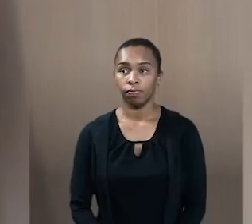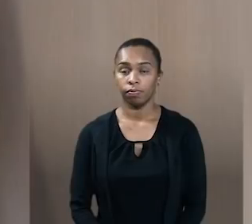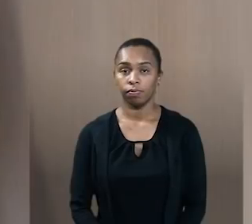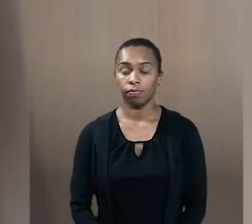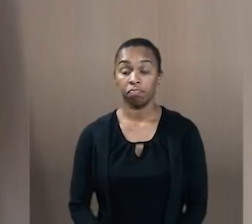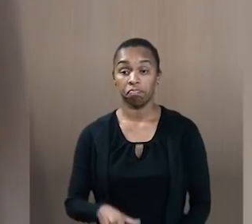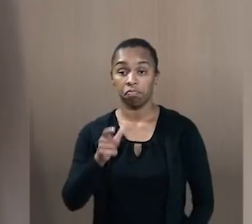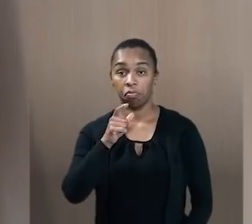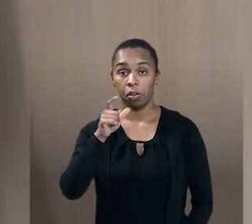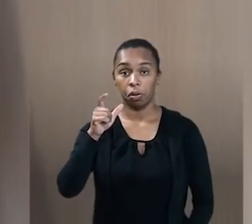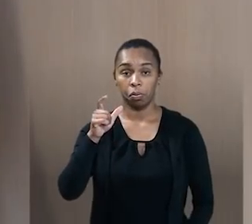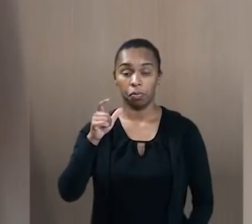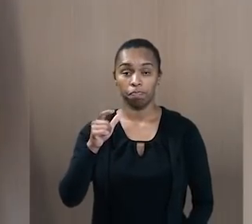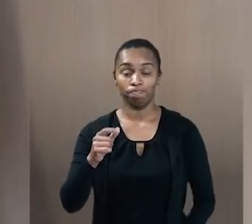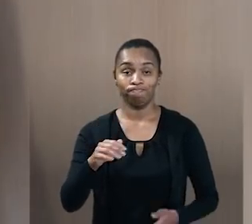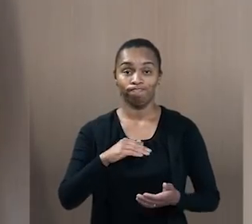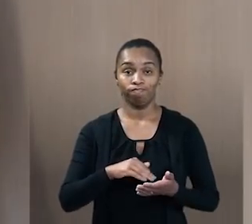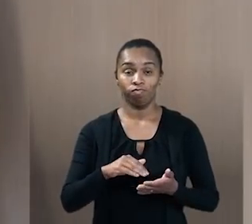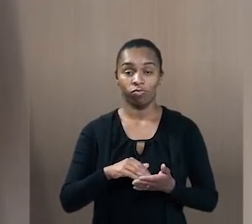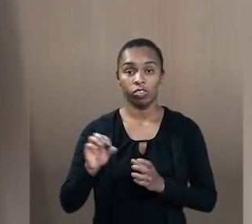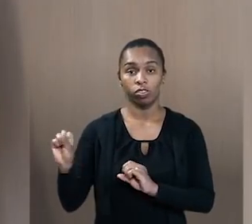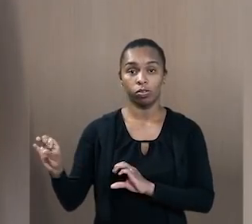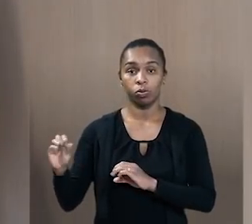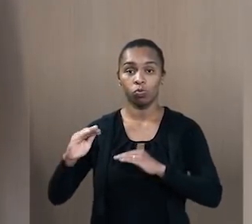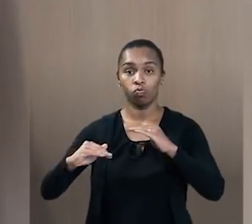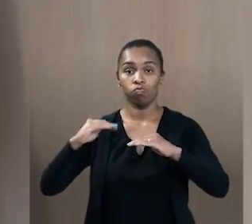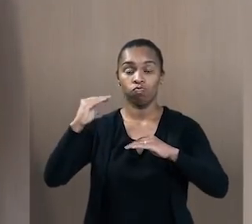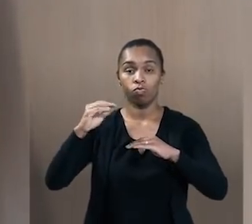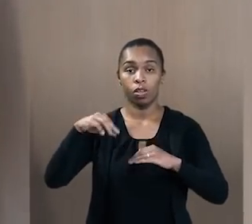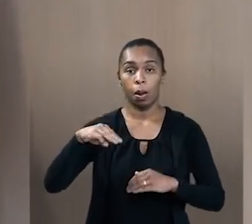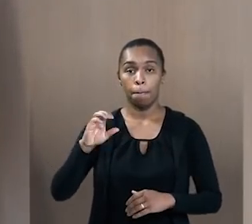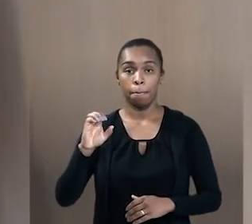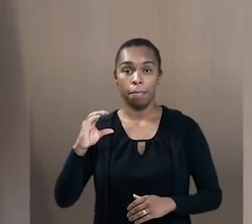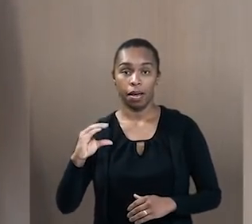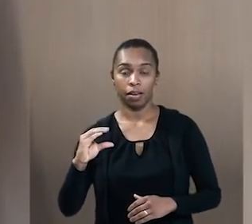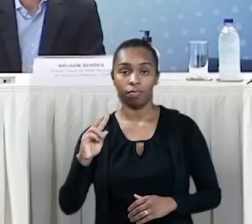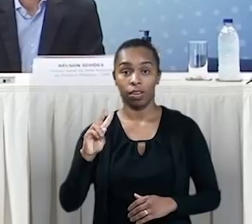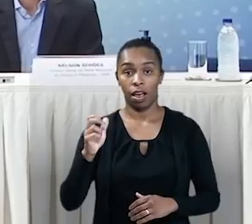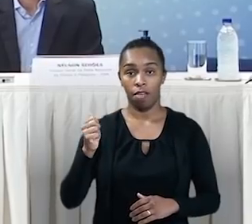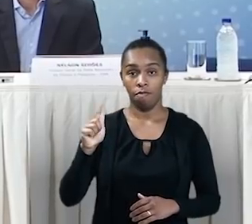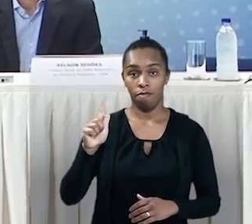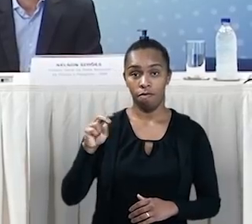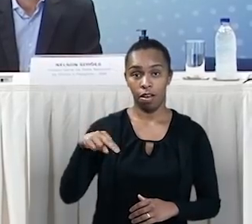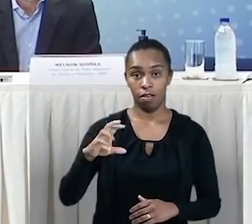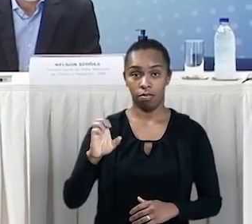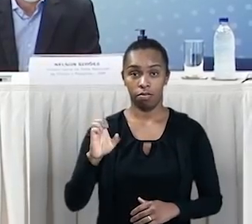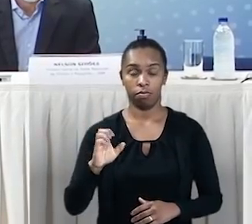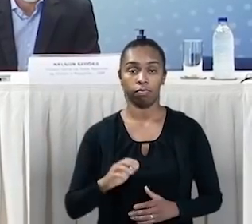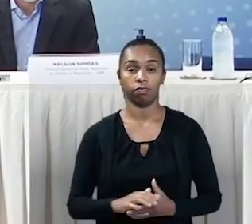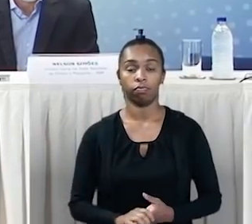Com a palavra, o secretário de Educação Superior do MEC, Wagner Vilas Boas.